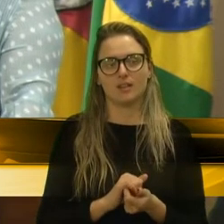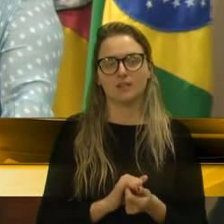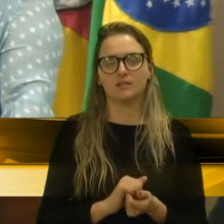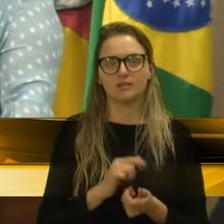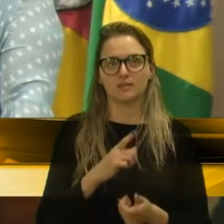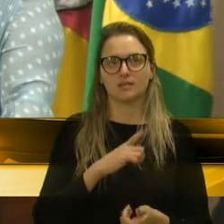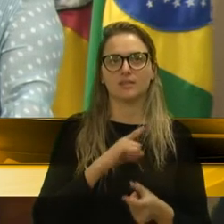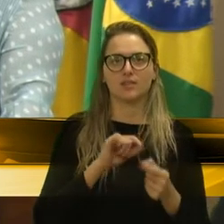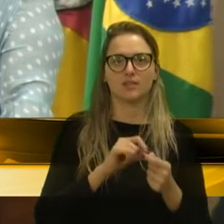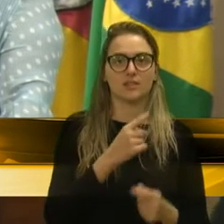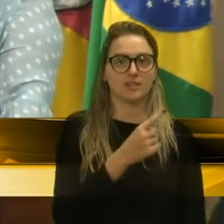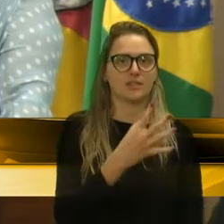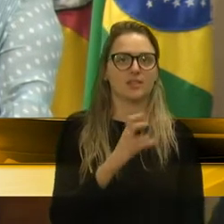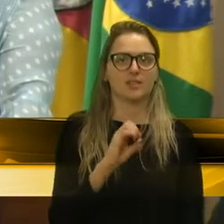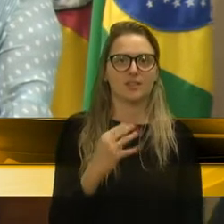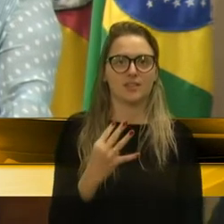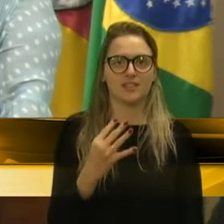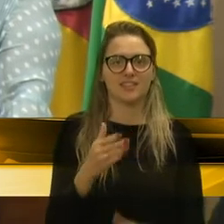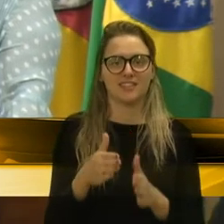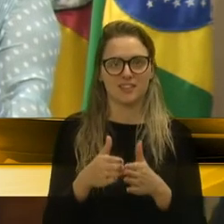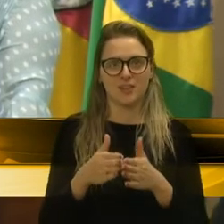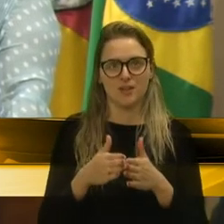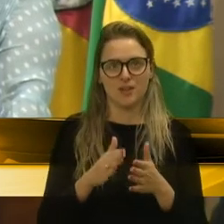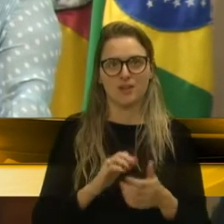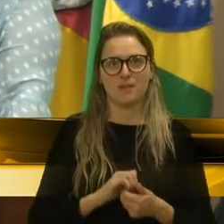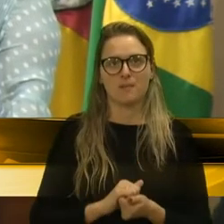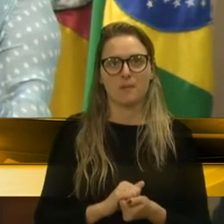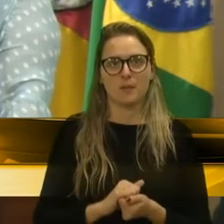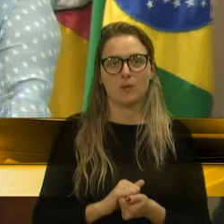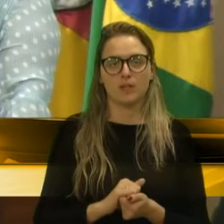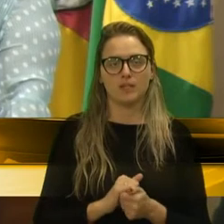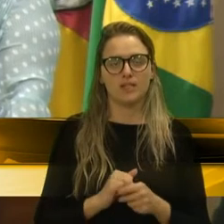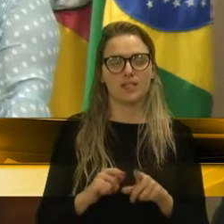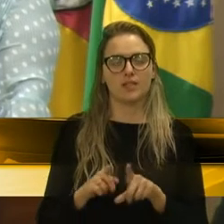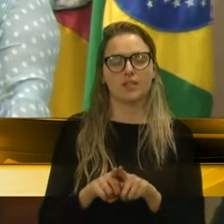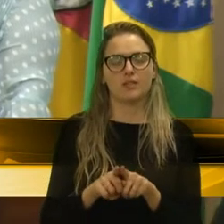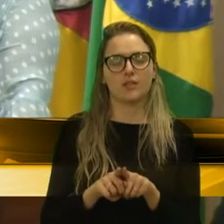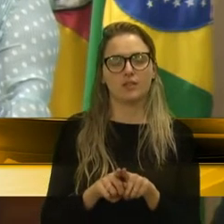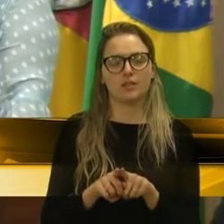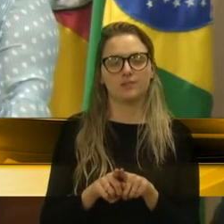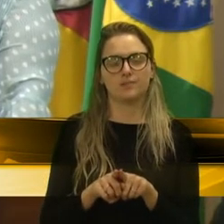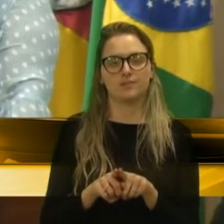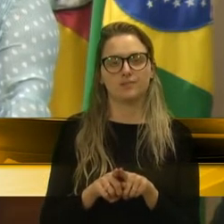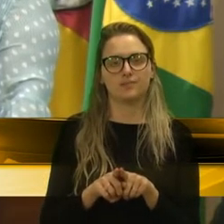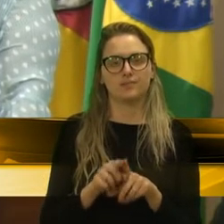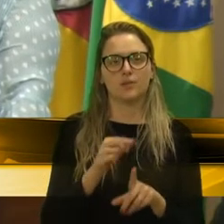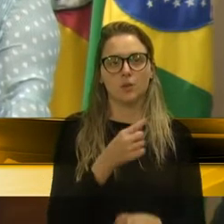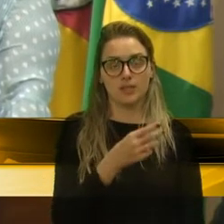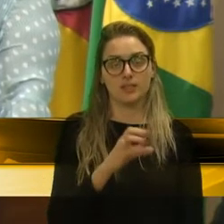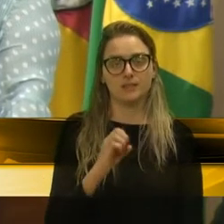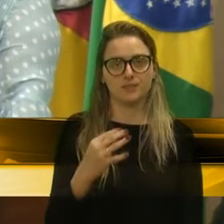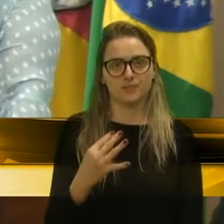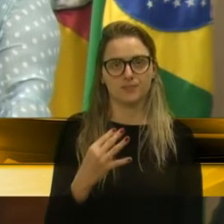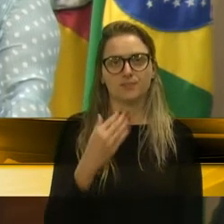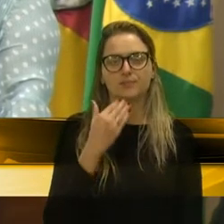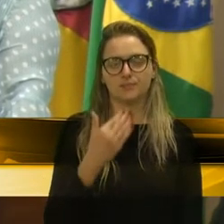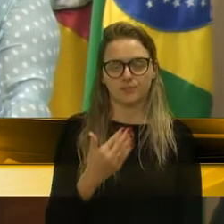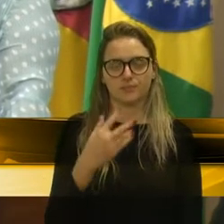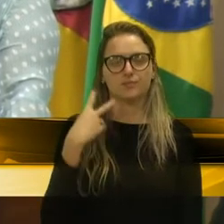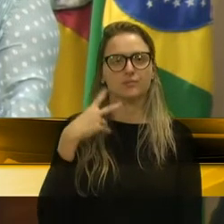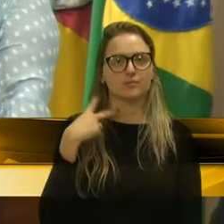indicações, 104 pedidos de moradores